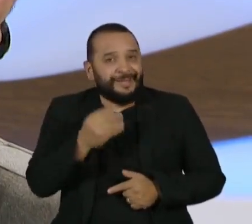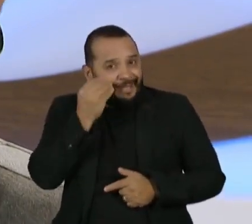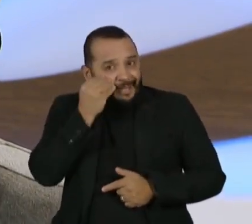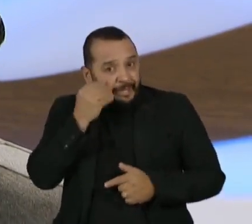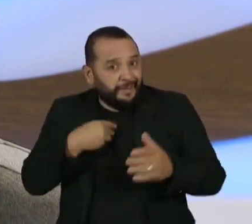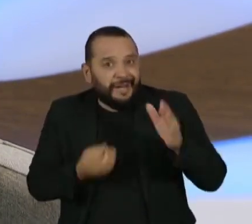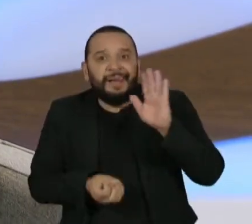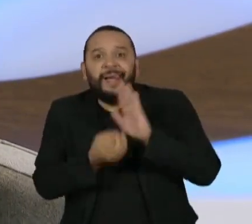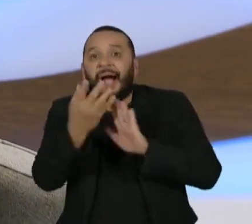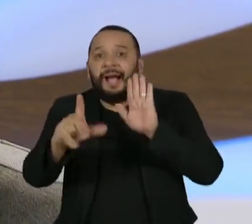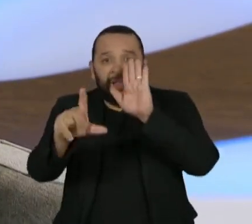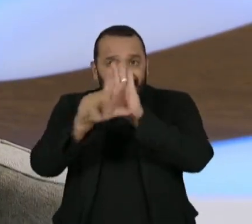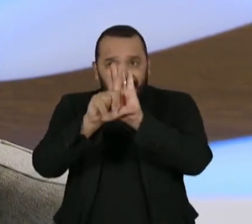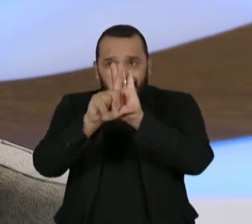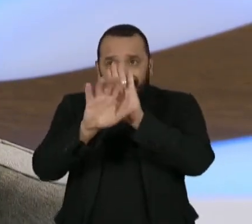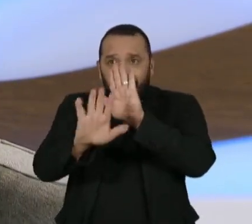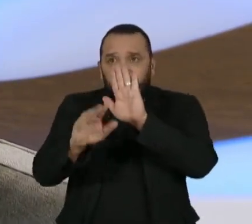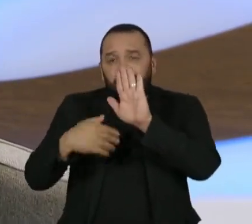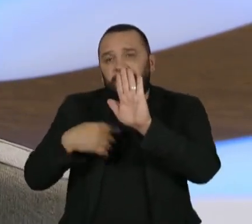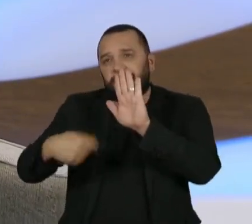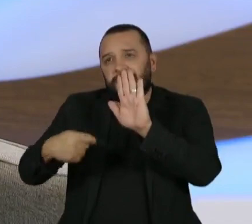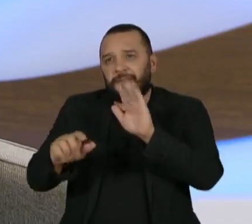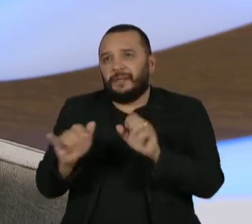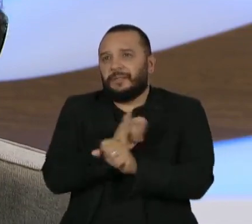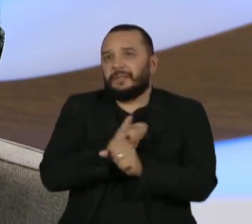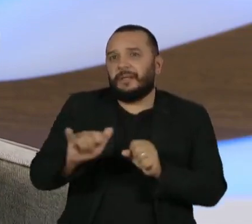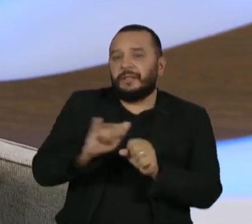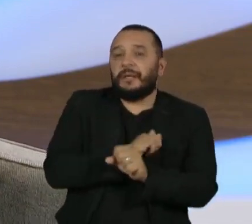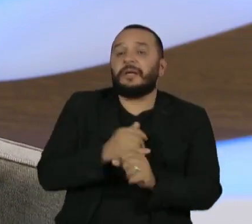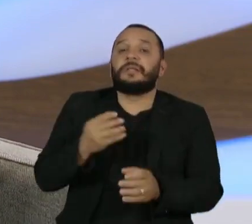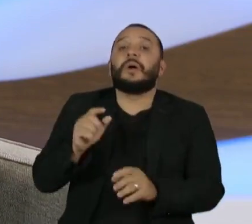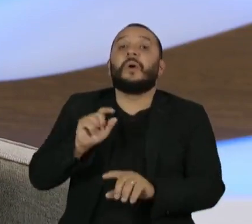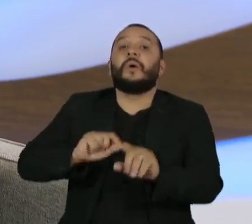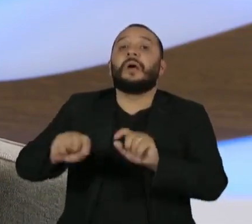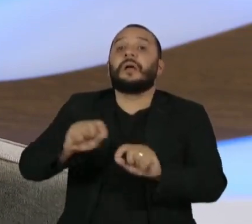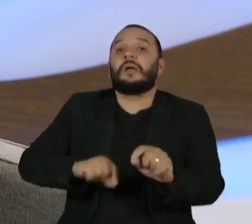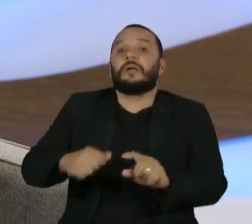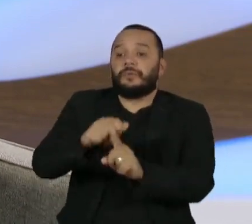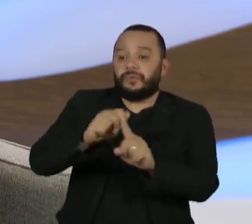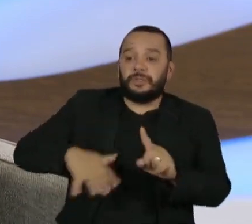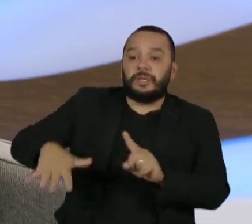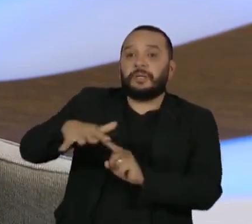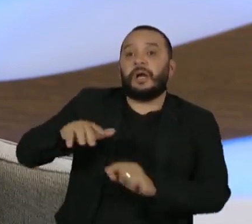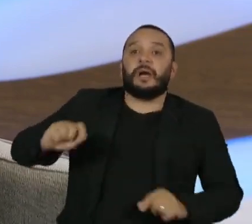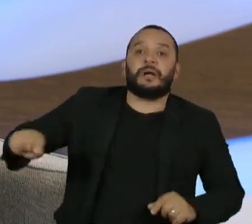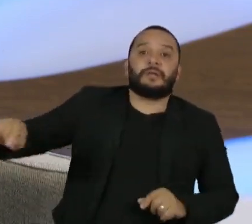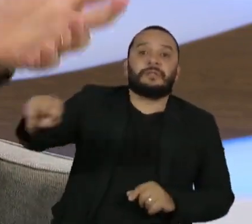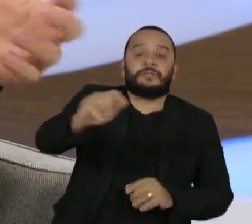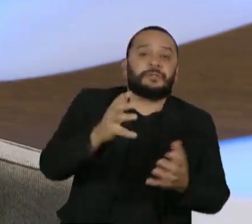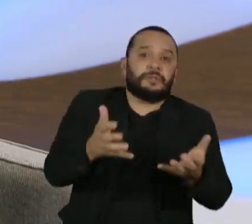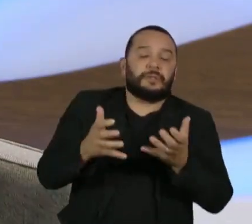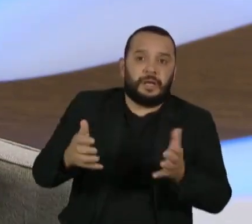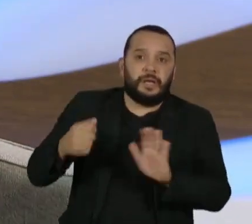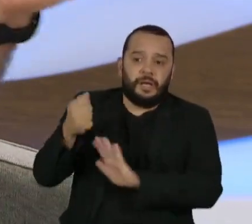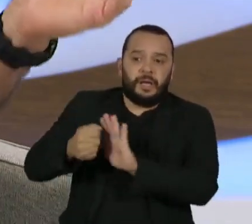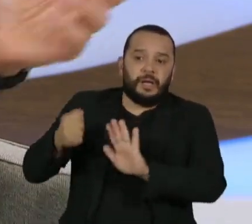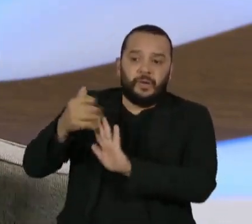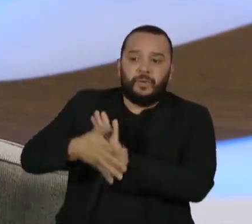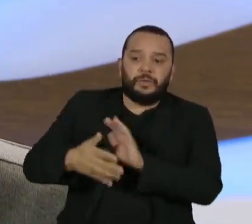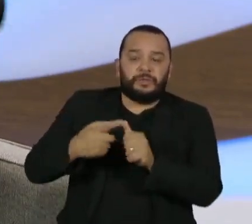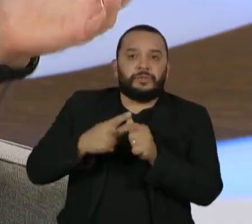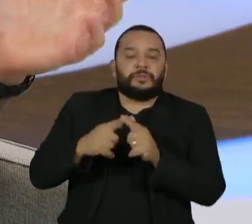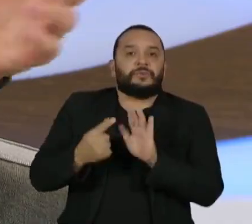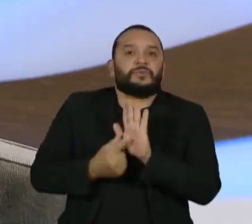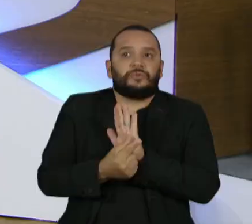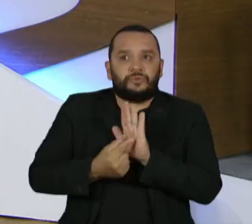qualquer coisa sem ter uma estratégia para ela. O que a sociedade brasileira quer de algoritmos, de software, de hardware, de